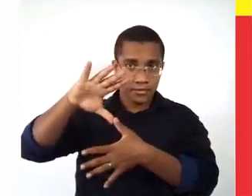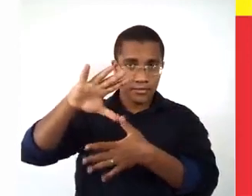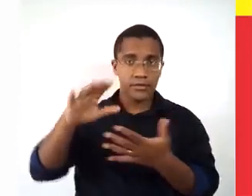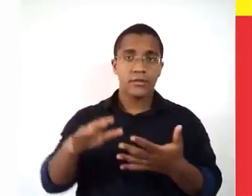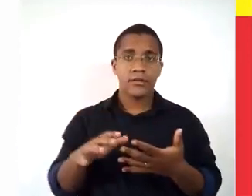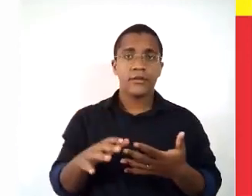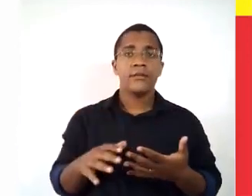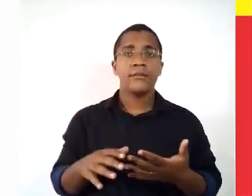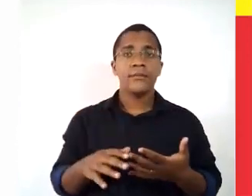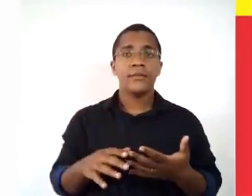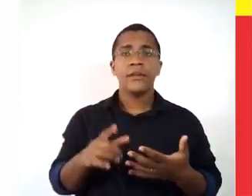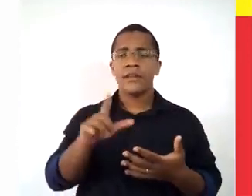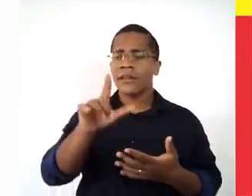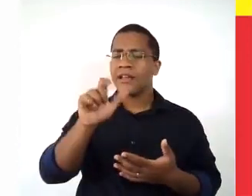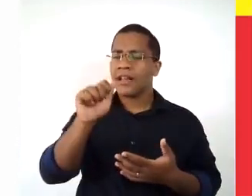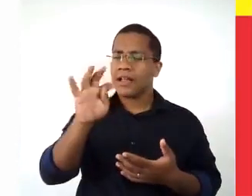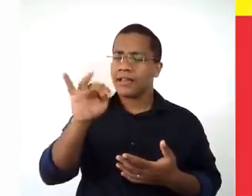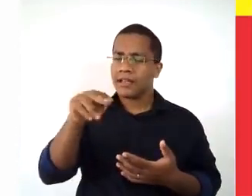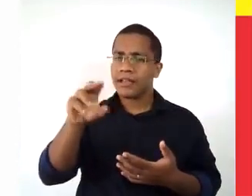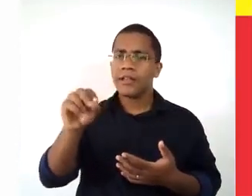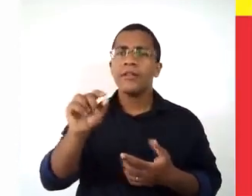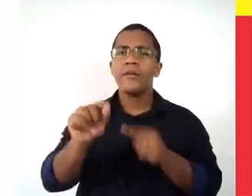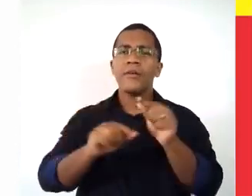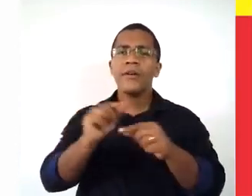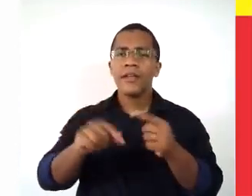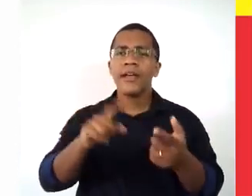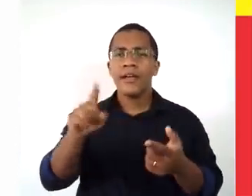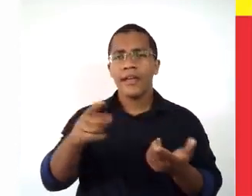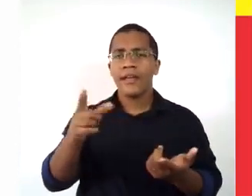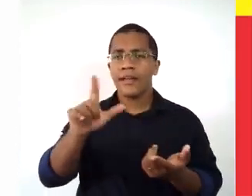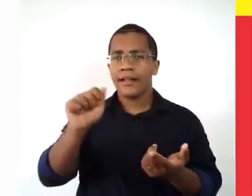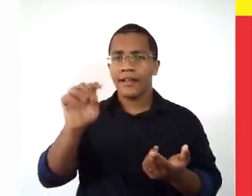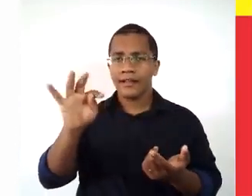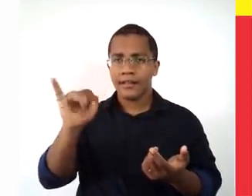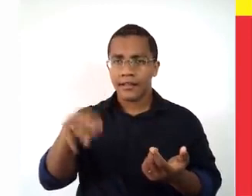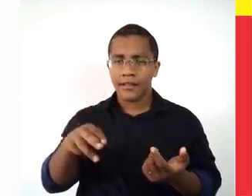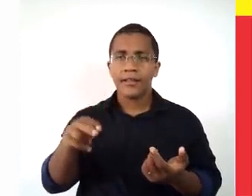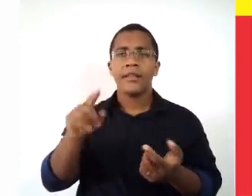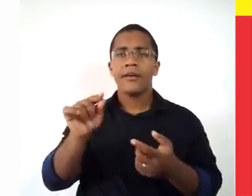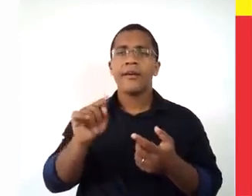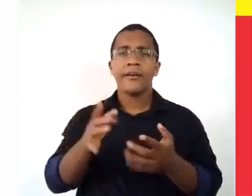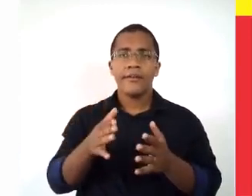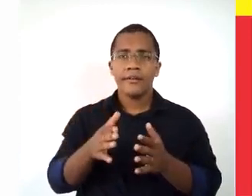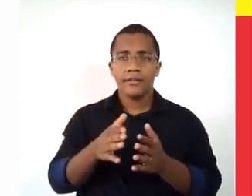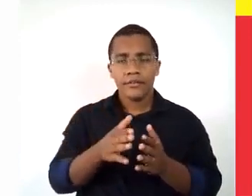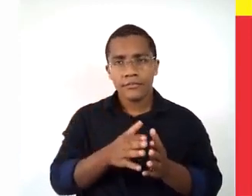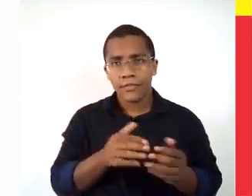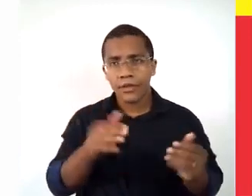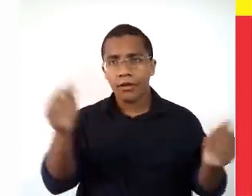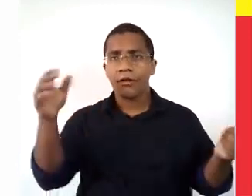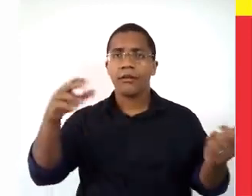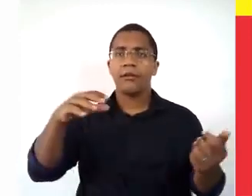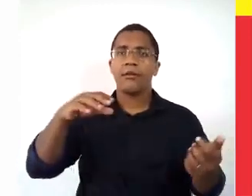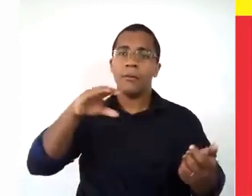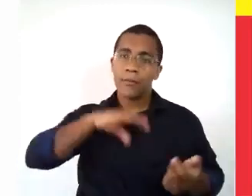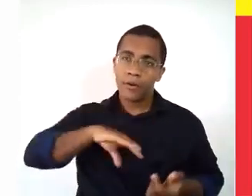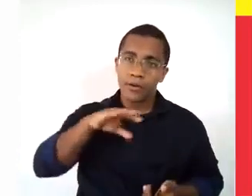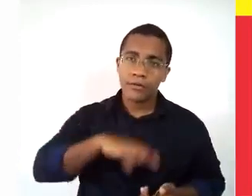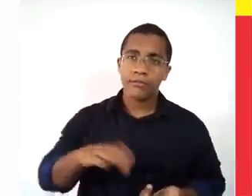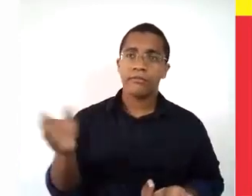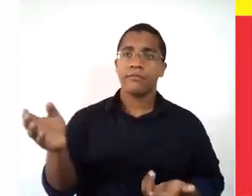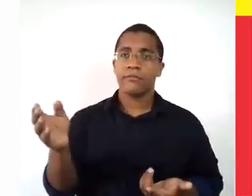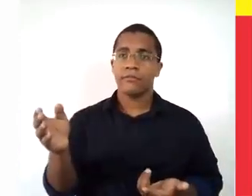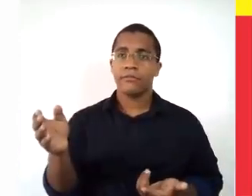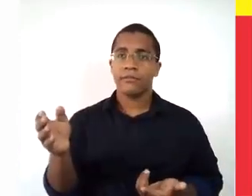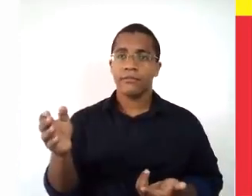Esse latino aí, gente, vem do latim, que é o espanhol, é o português, é o francês, tá? Essas as línguas de origem. E a vai